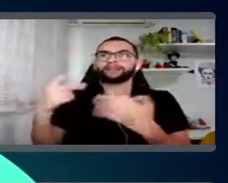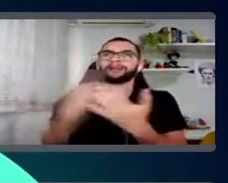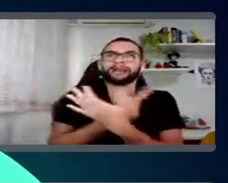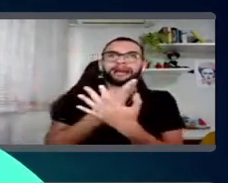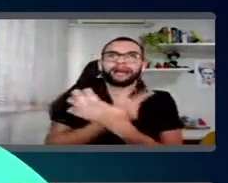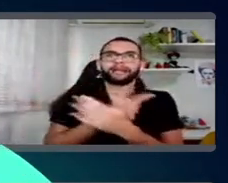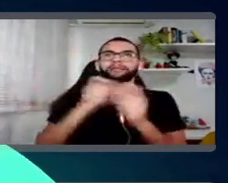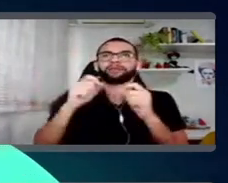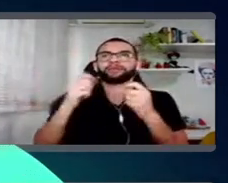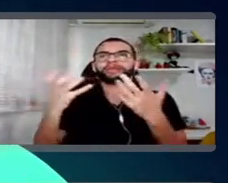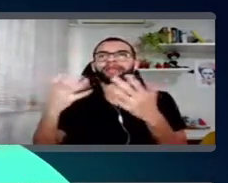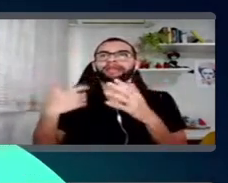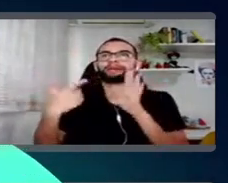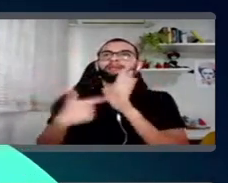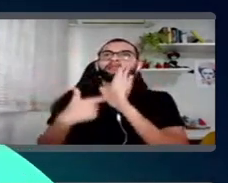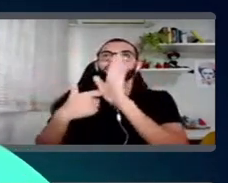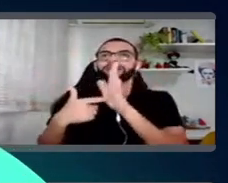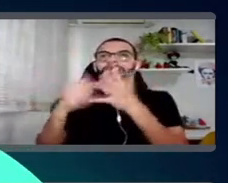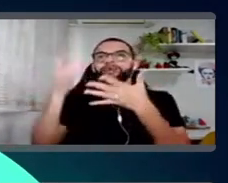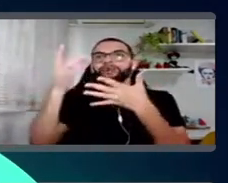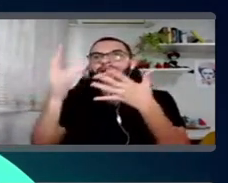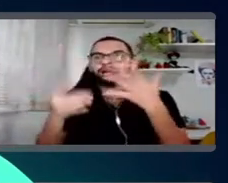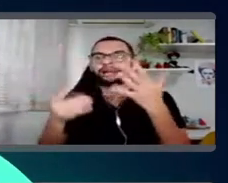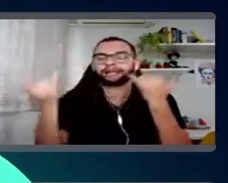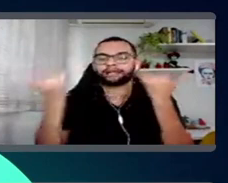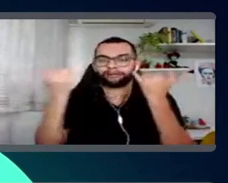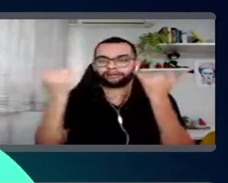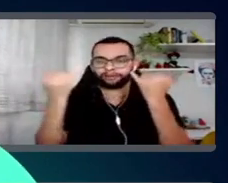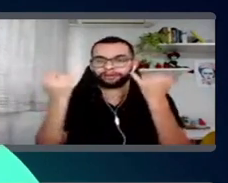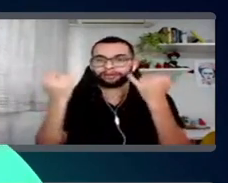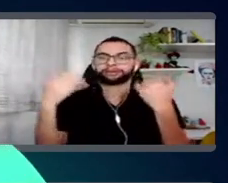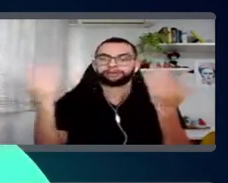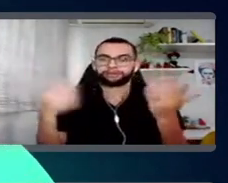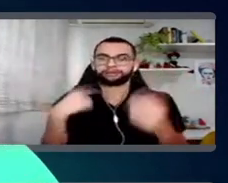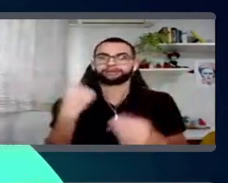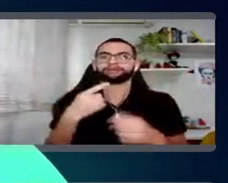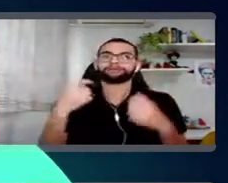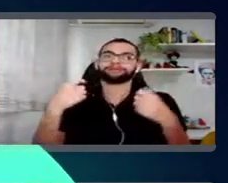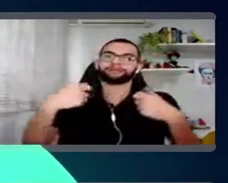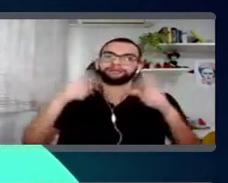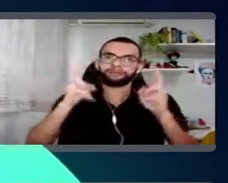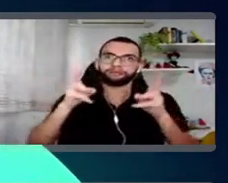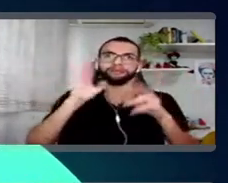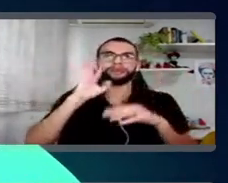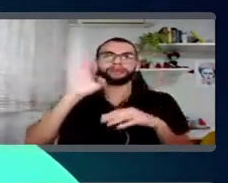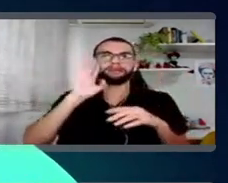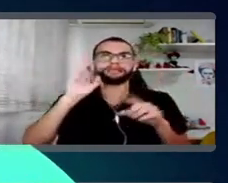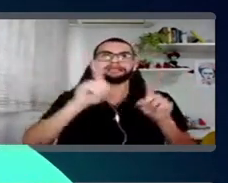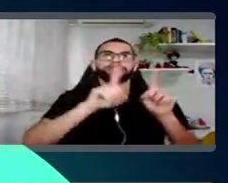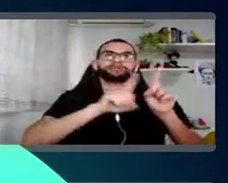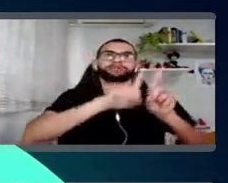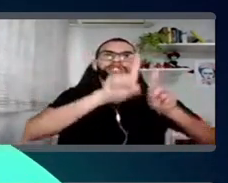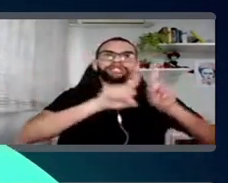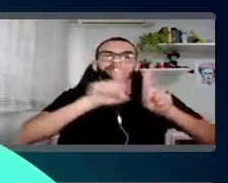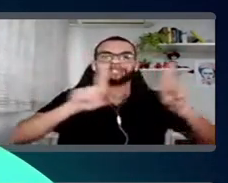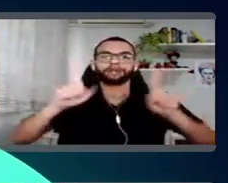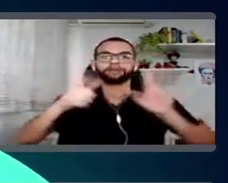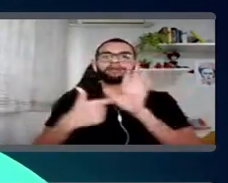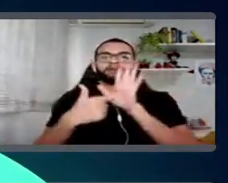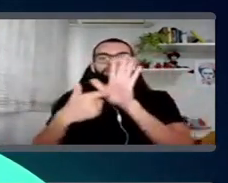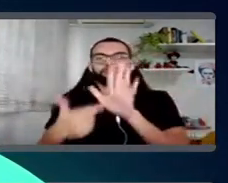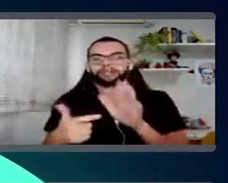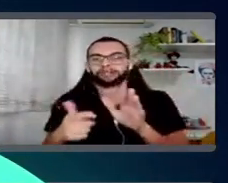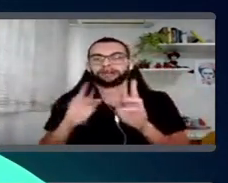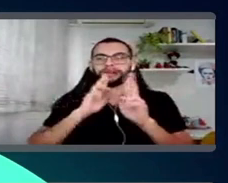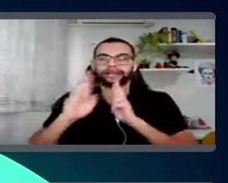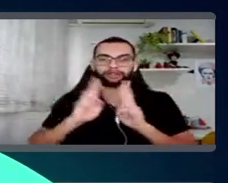errados? O a gente quer mostrar com cada uma das informações? Então, eles estão sempre pensando na parte de métricas, de indicadores, olhando sempre para o